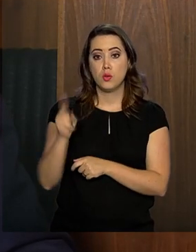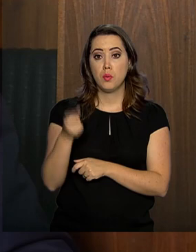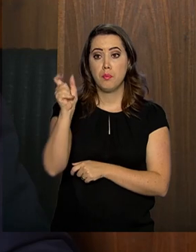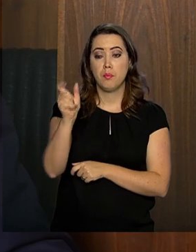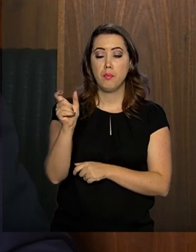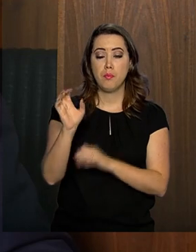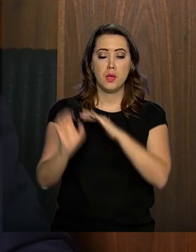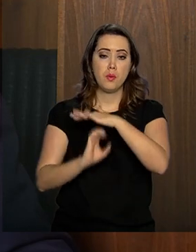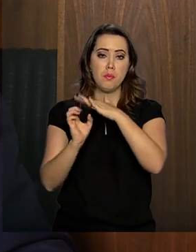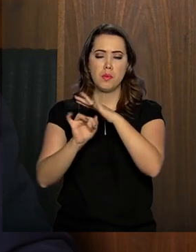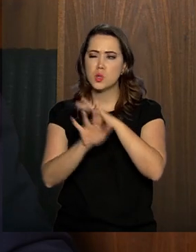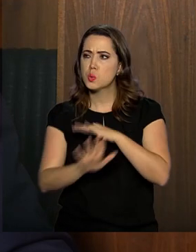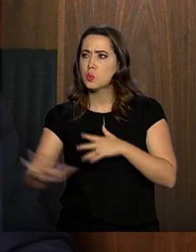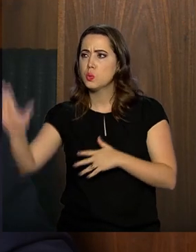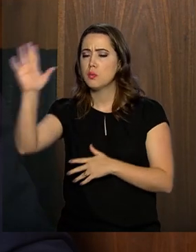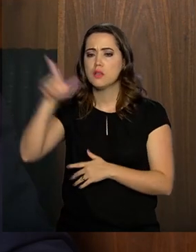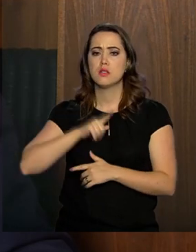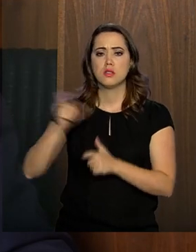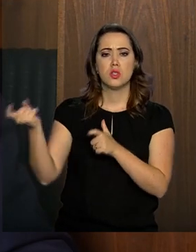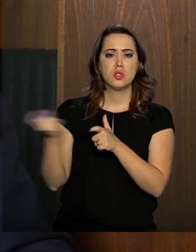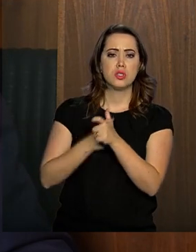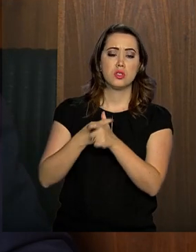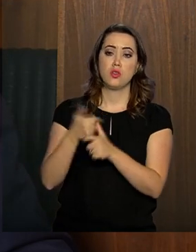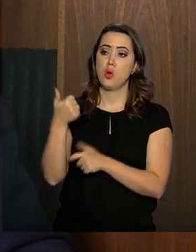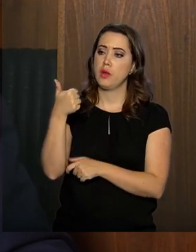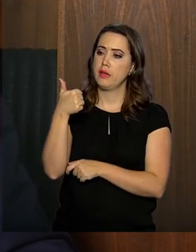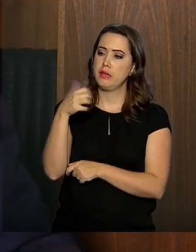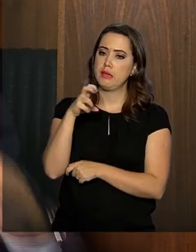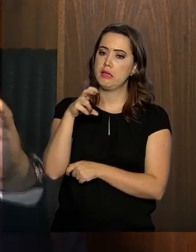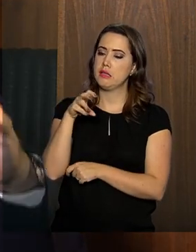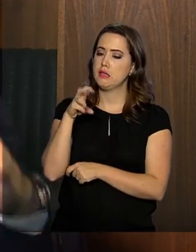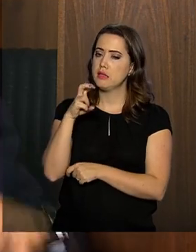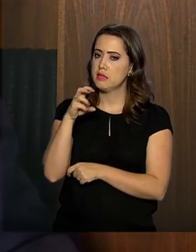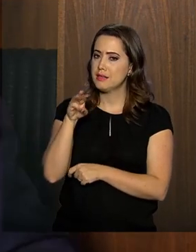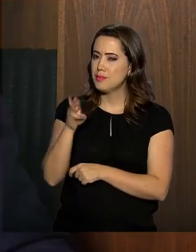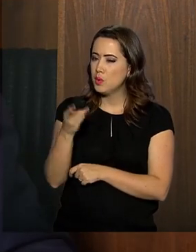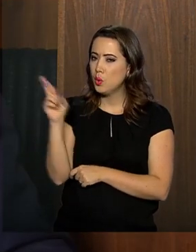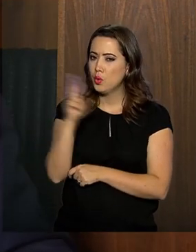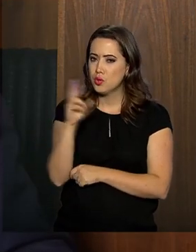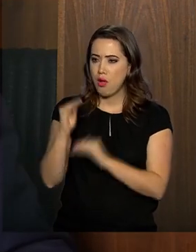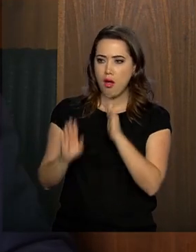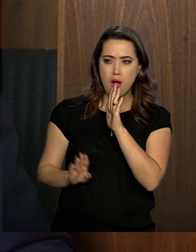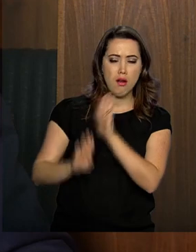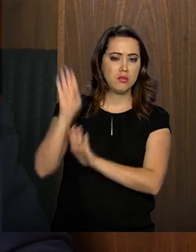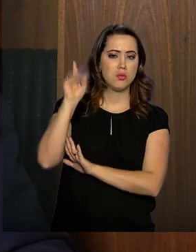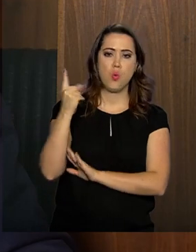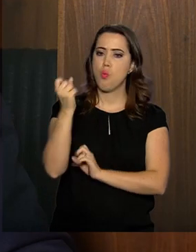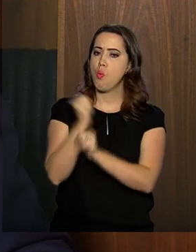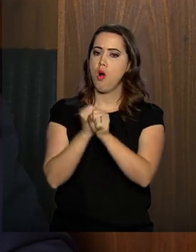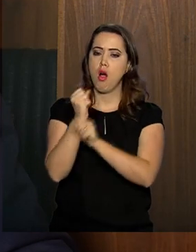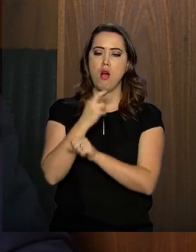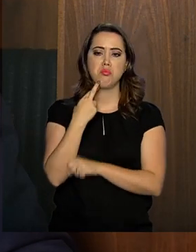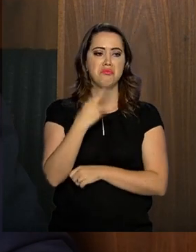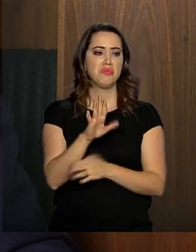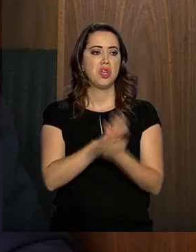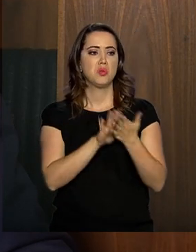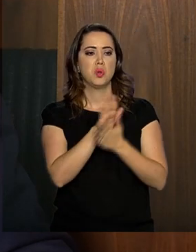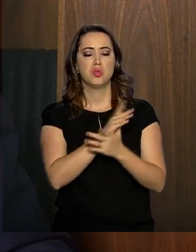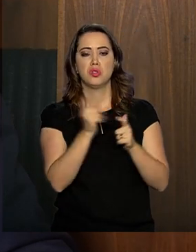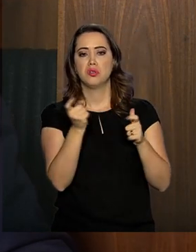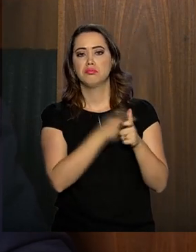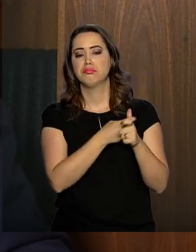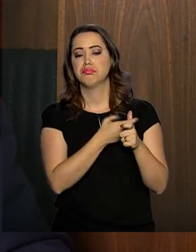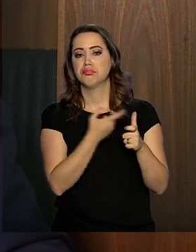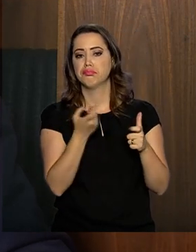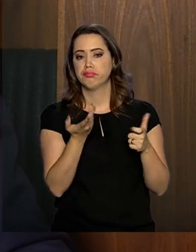espalhados por todo o Brasil, que têm uma dívida de pelo menos 15 milhões de reais acima e que há mais de um ano não dão satisfação ao sistema previdenciário.